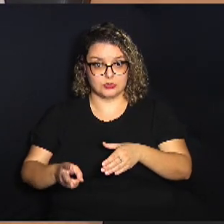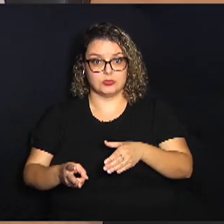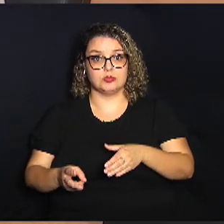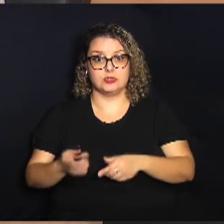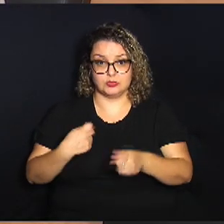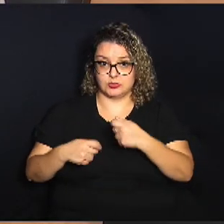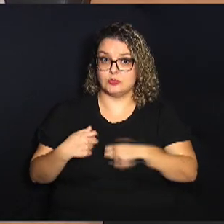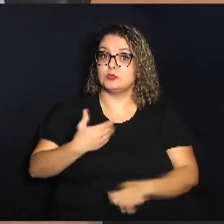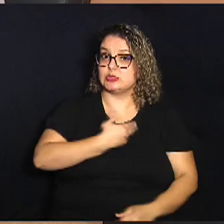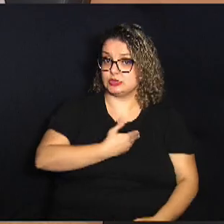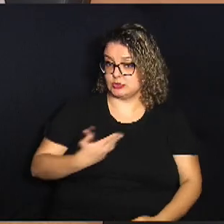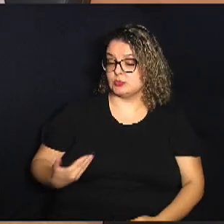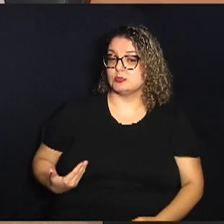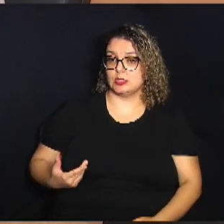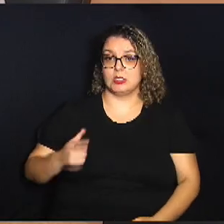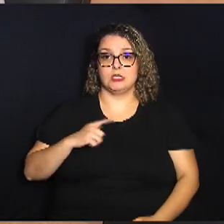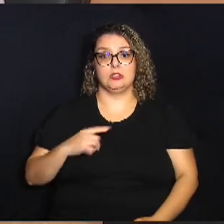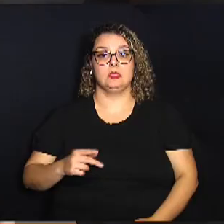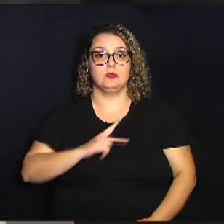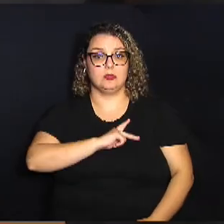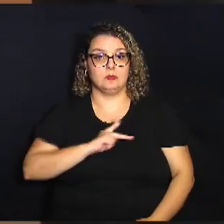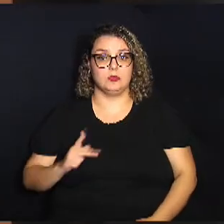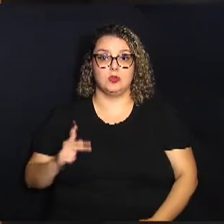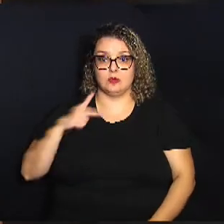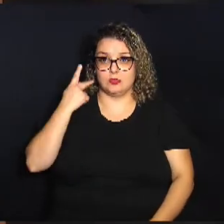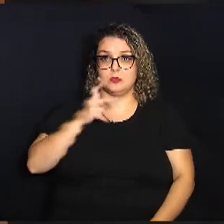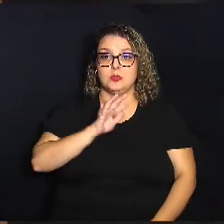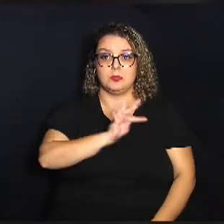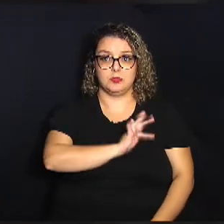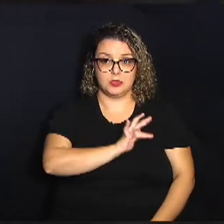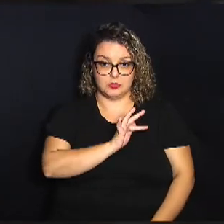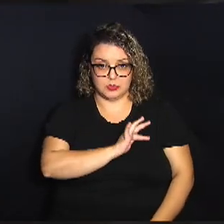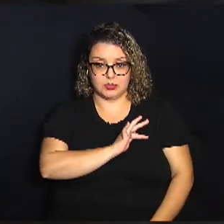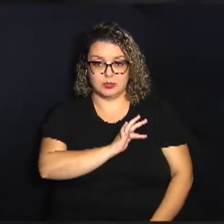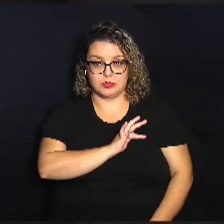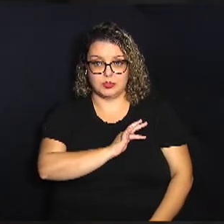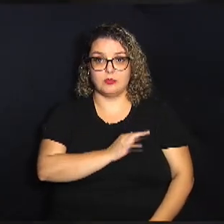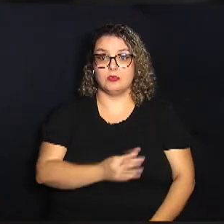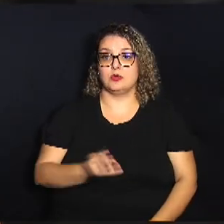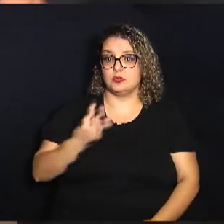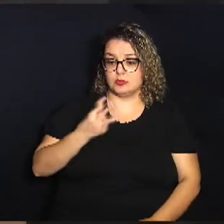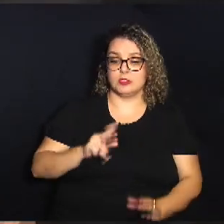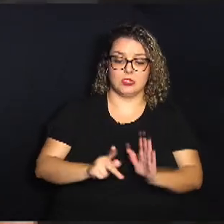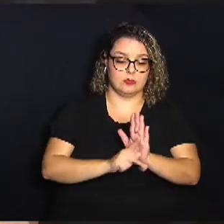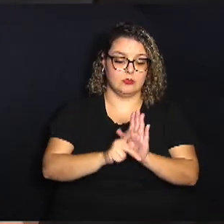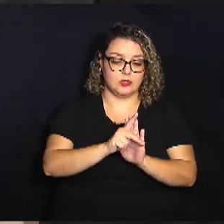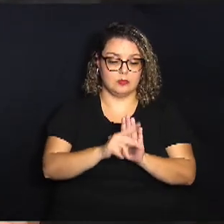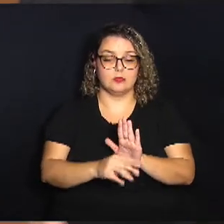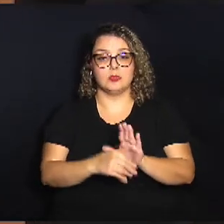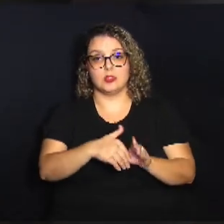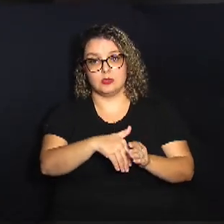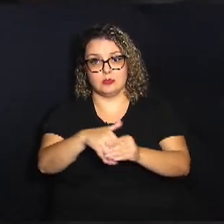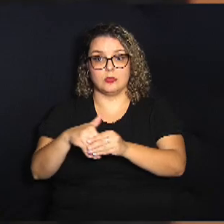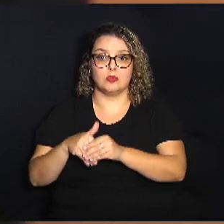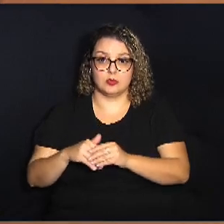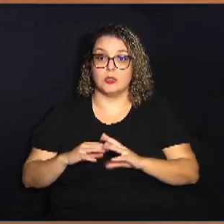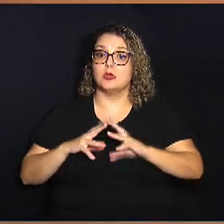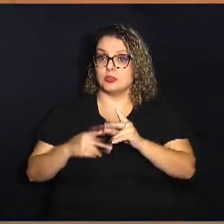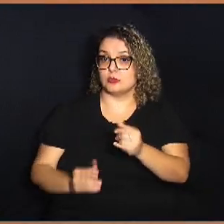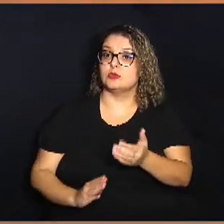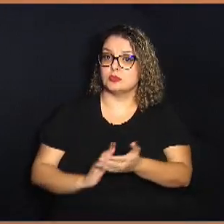Administração Pública que teve a presidência do vereador Fernando Mendes foram três projetos votados e todos